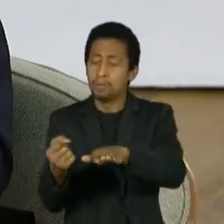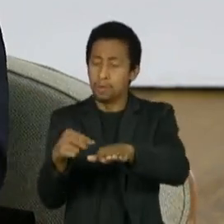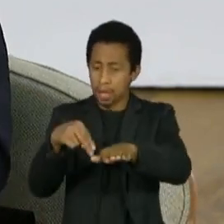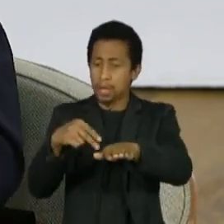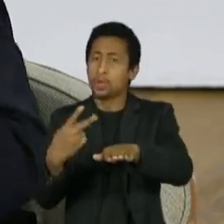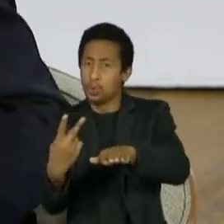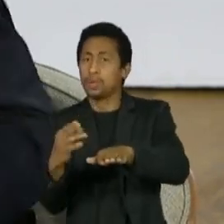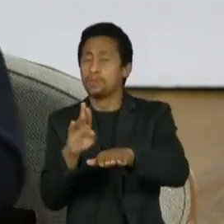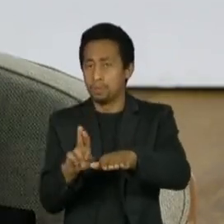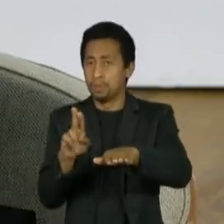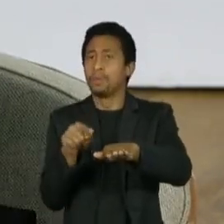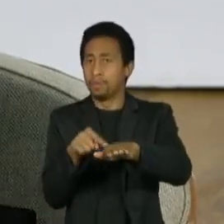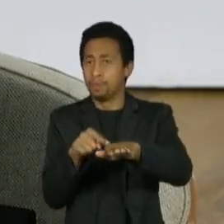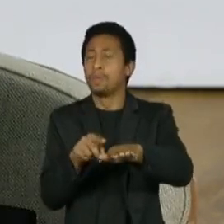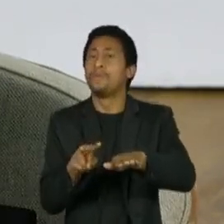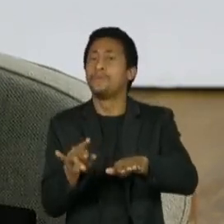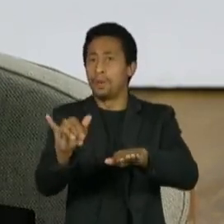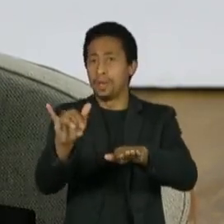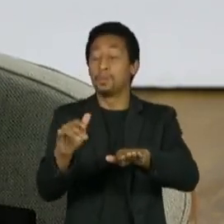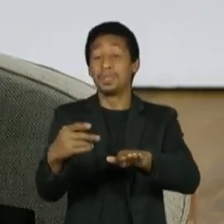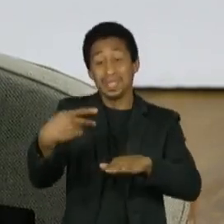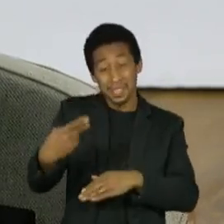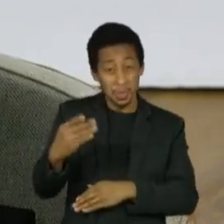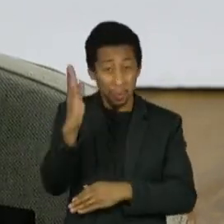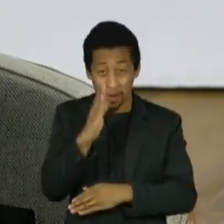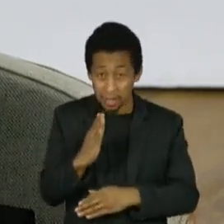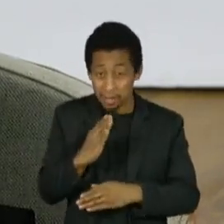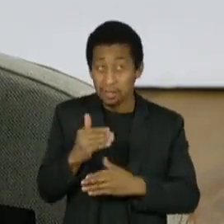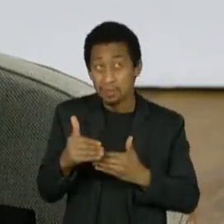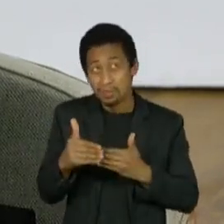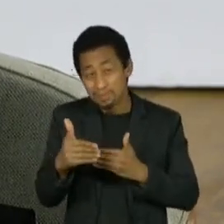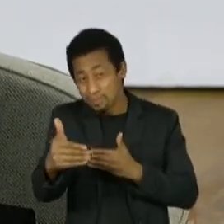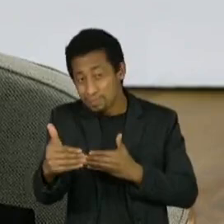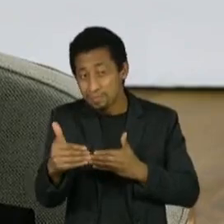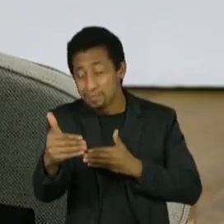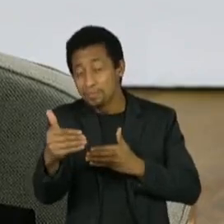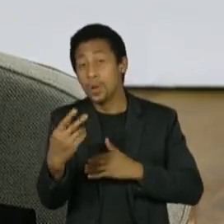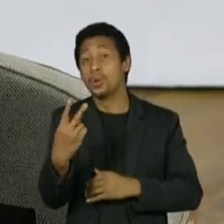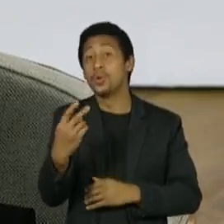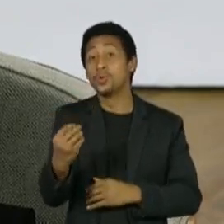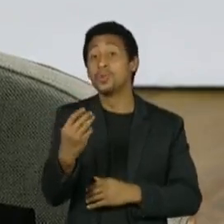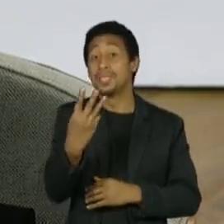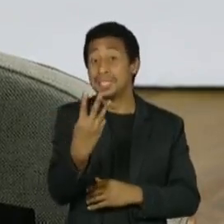num curto prazo e no Brasil, certamente, acho que a partir de 2035, nós seremos um grande produtor disso.